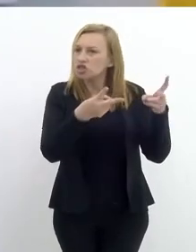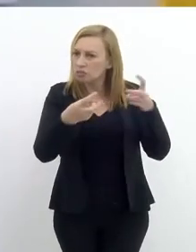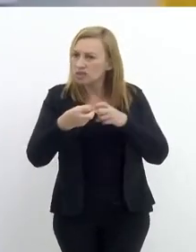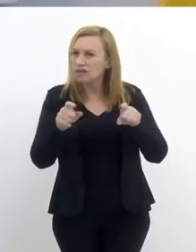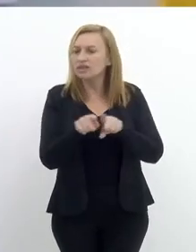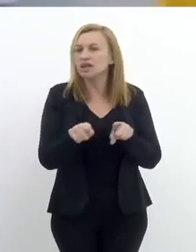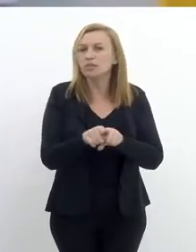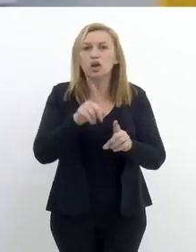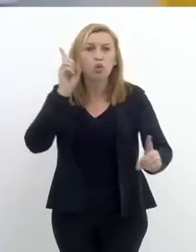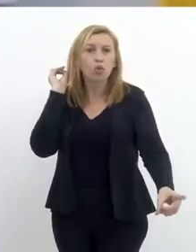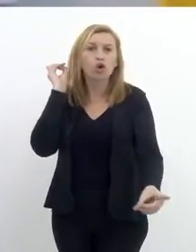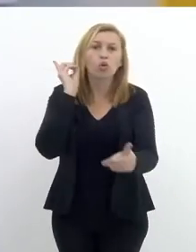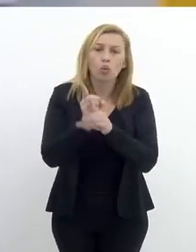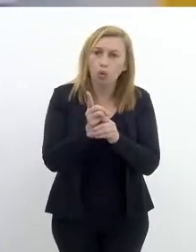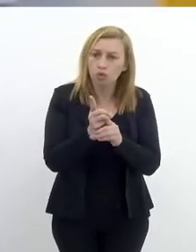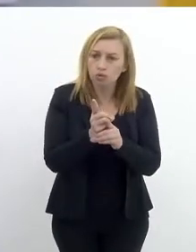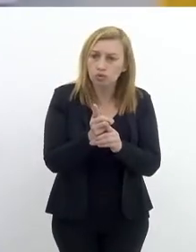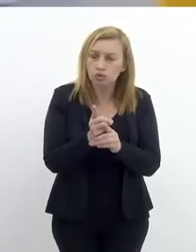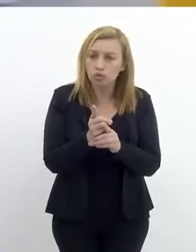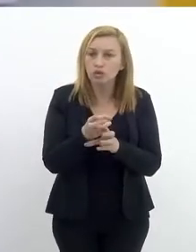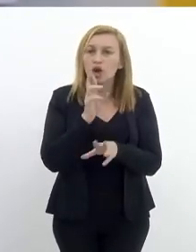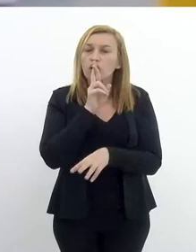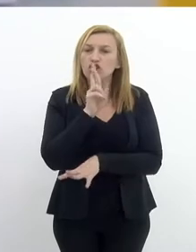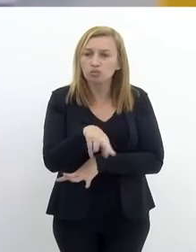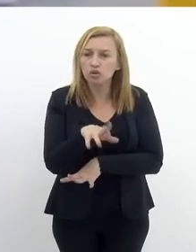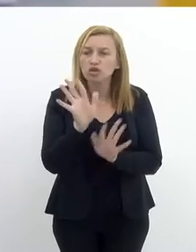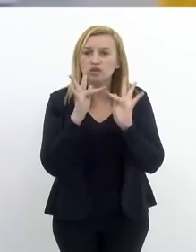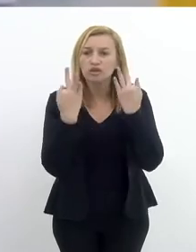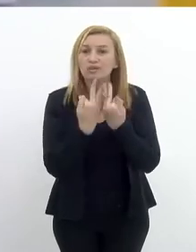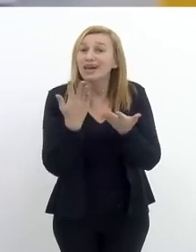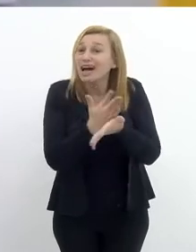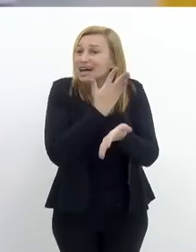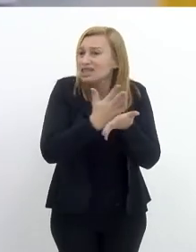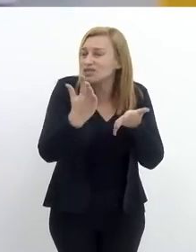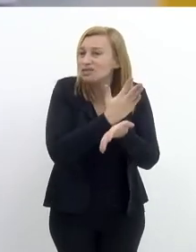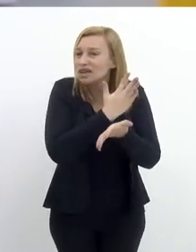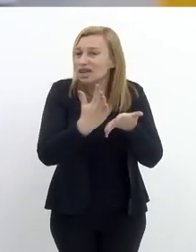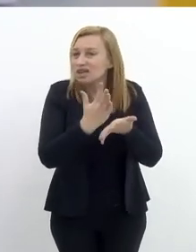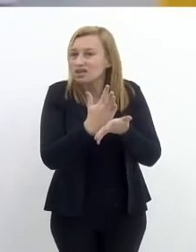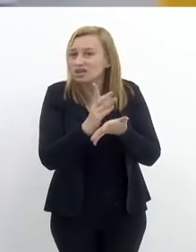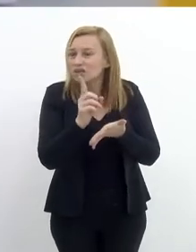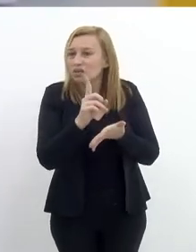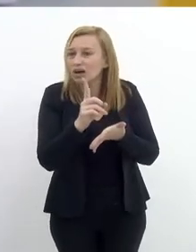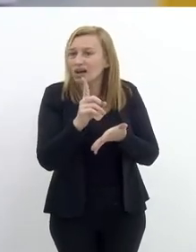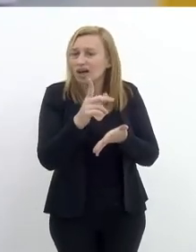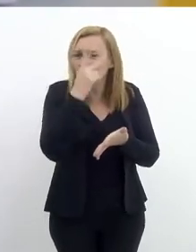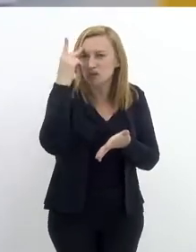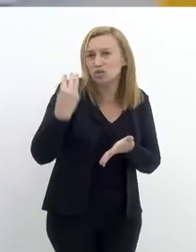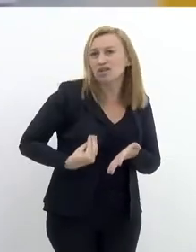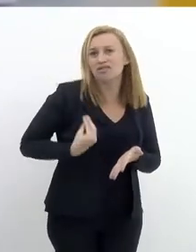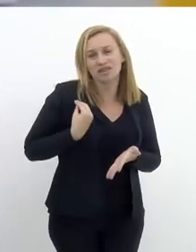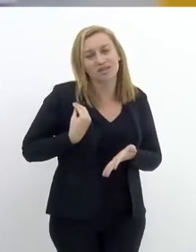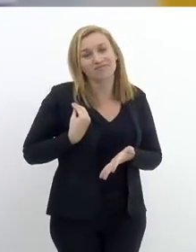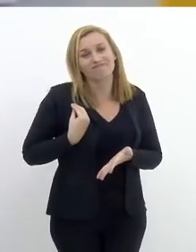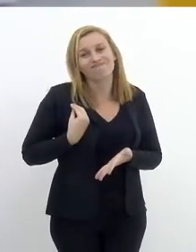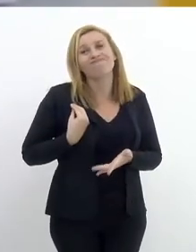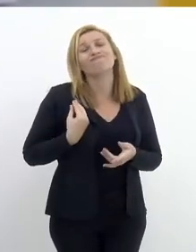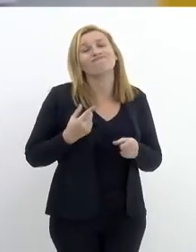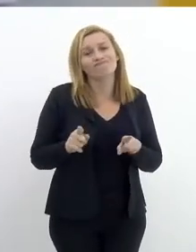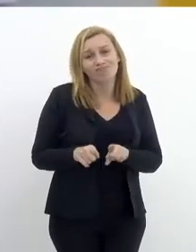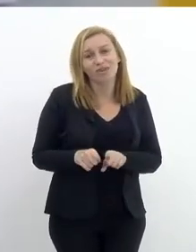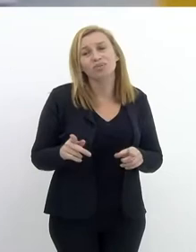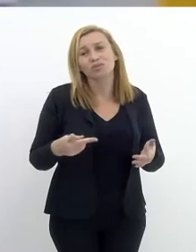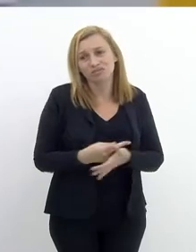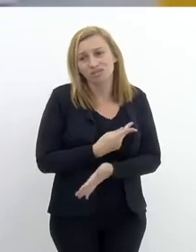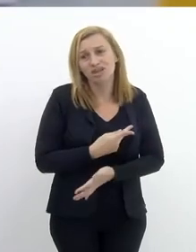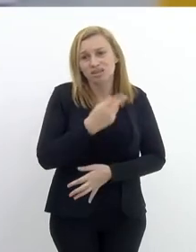também a gente observa é que o encontro, que é uma resposta para as famílias, às vezes não se dá com a pessoa em vida. Muitas